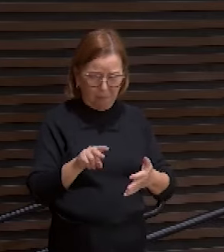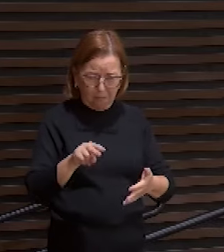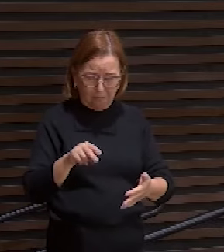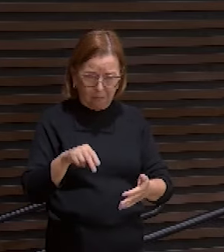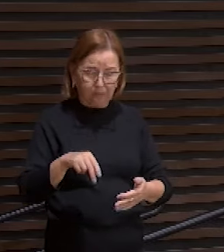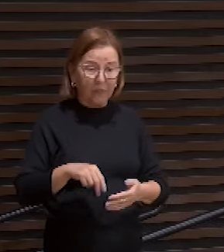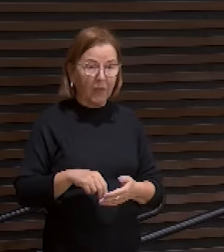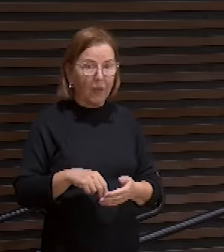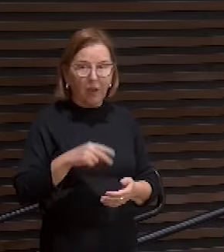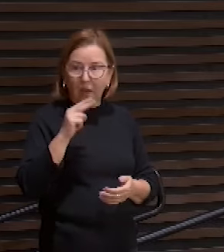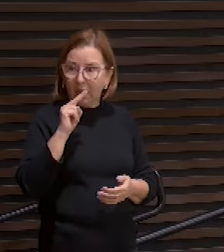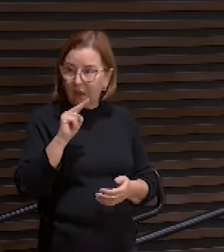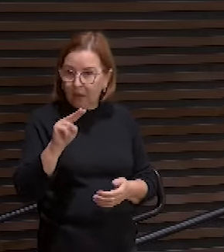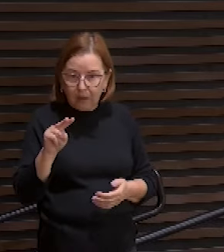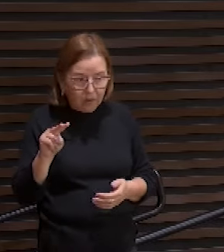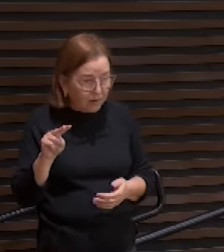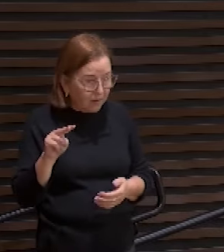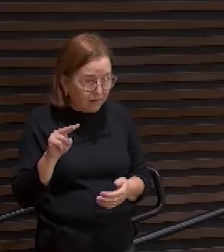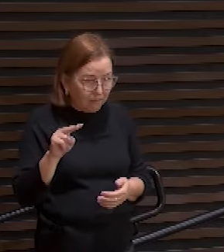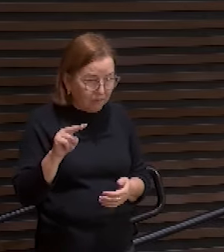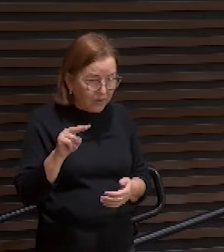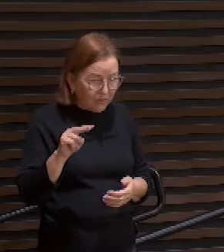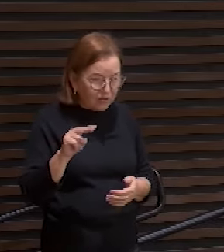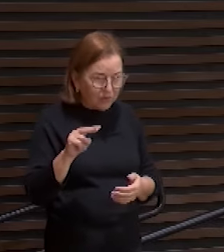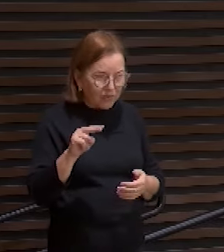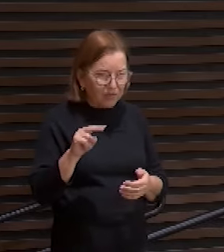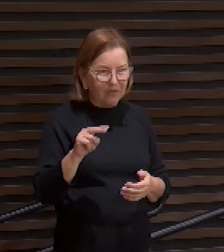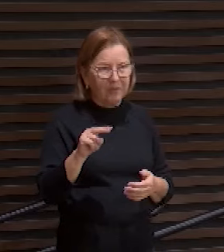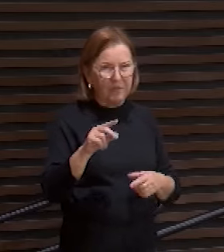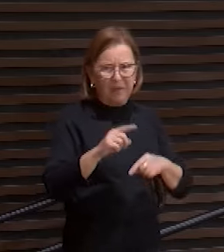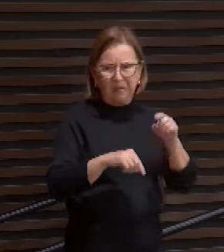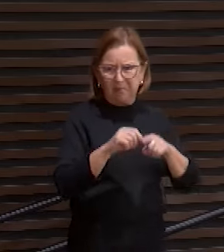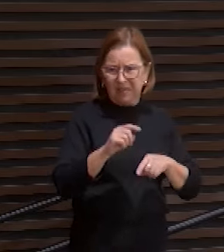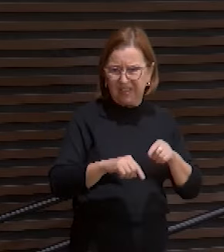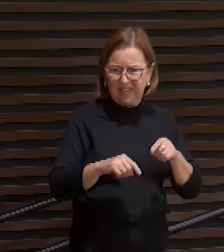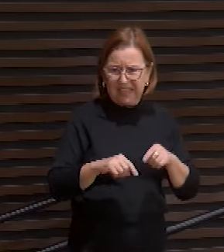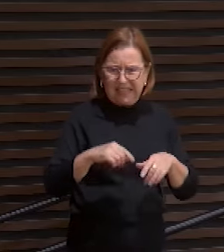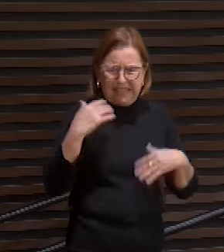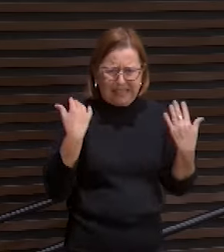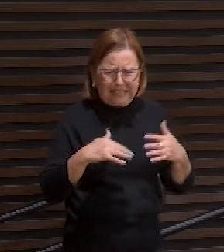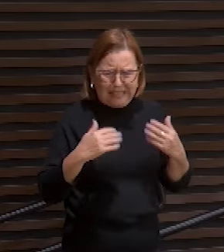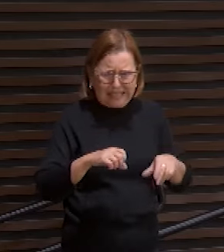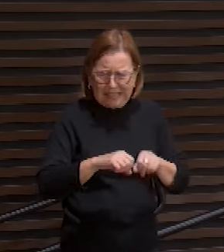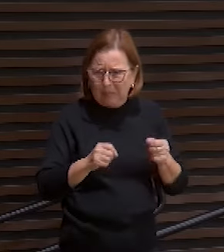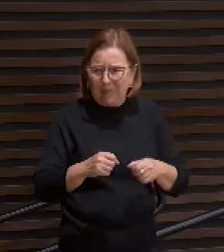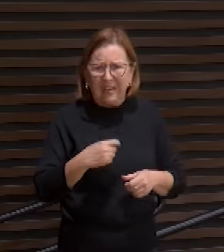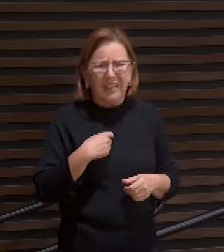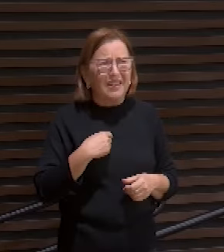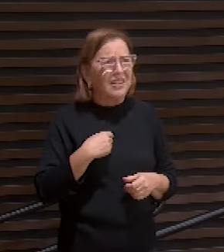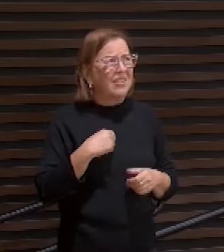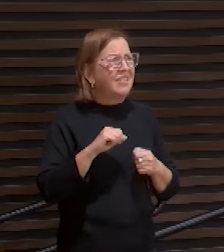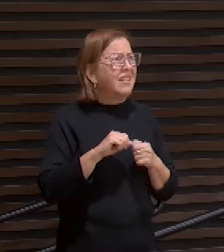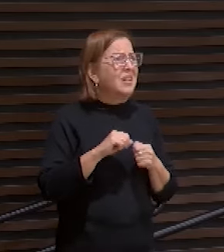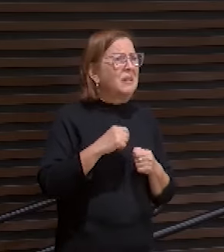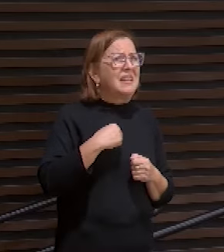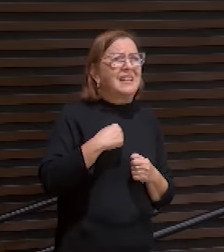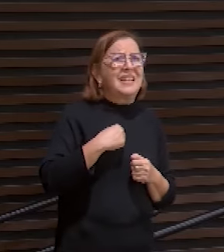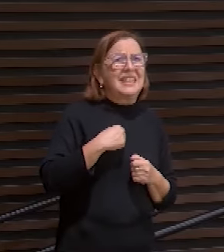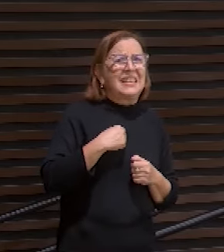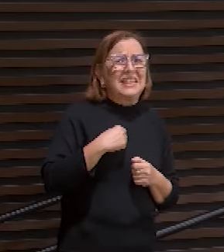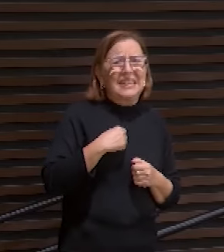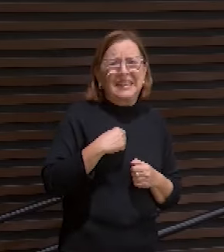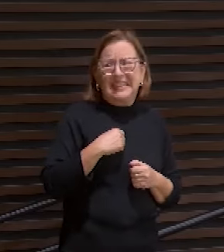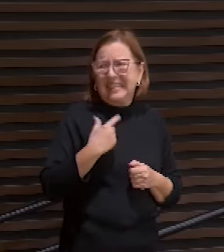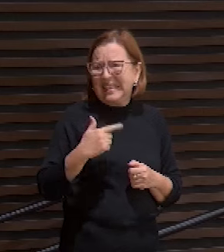quando eu vejo aquela situação aquele objeto caríssimo quebrado o que que eu faço não fui eu foi sem querer